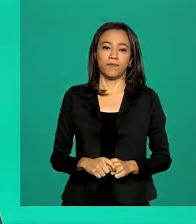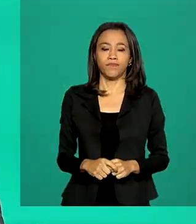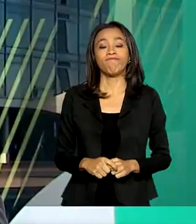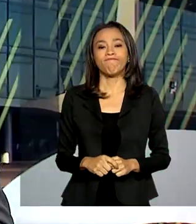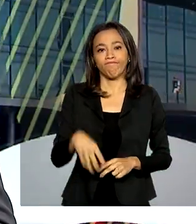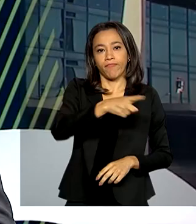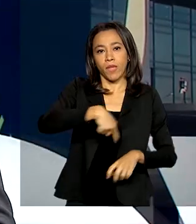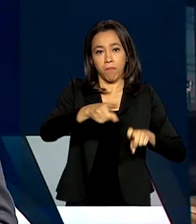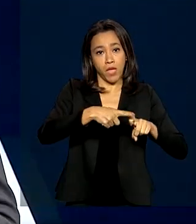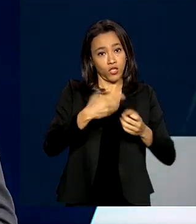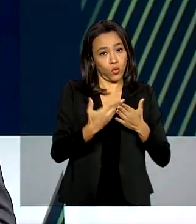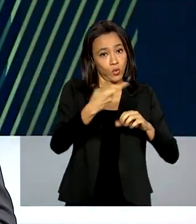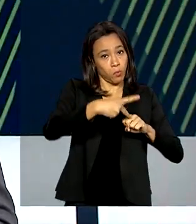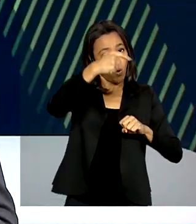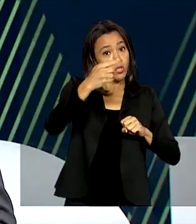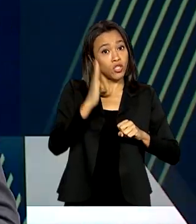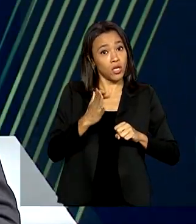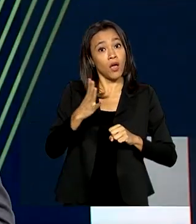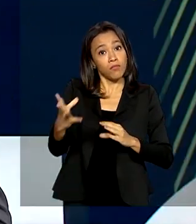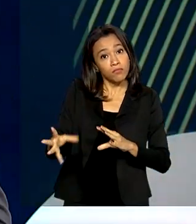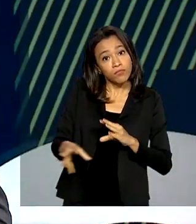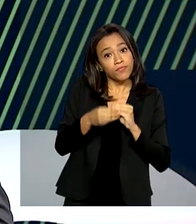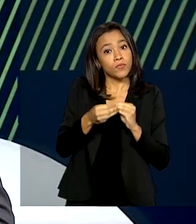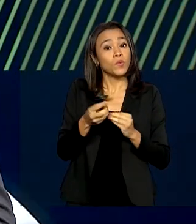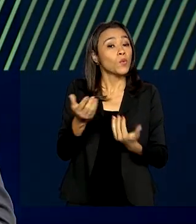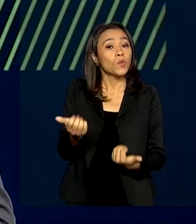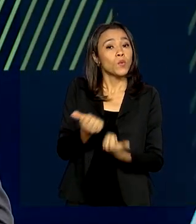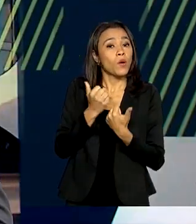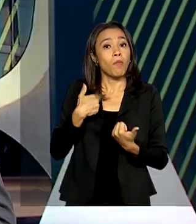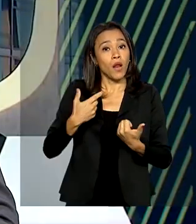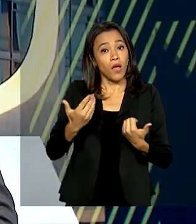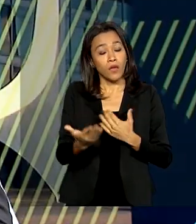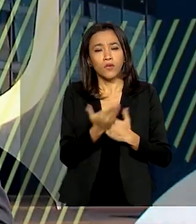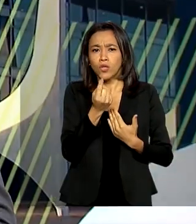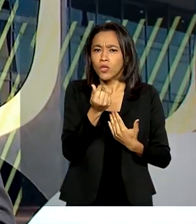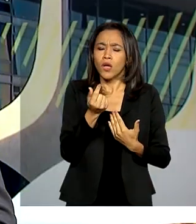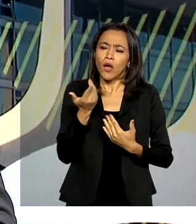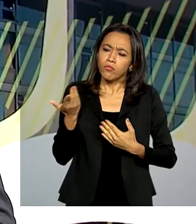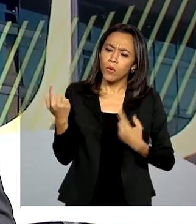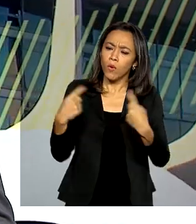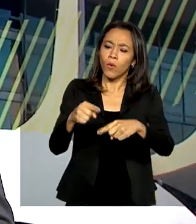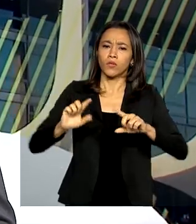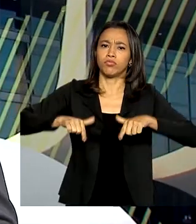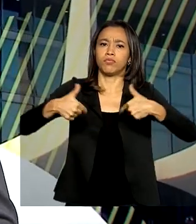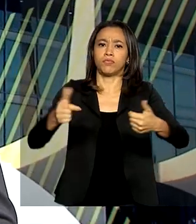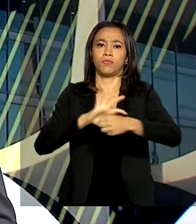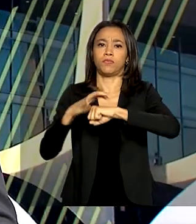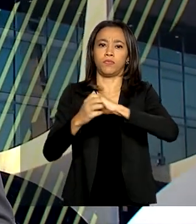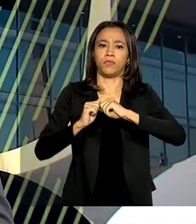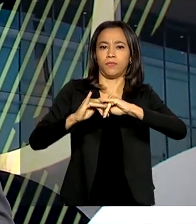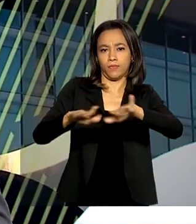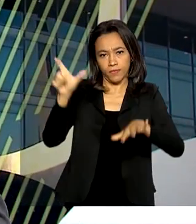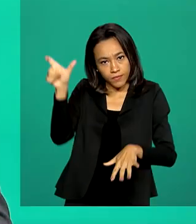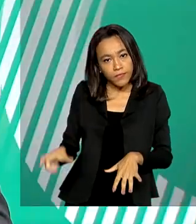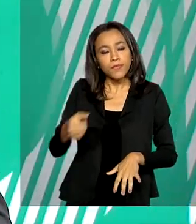Médicos residentes começam a receber uma bonificação para atuar no enfrentamento ao novo coronavírus. A repórter Daniele Popov